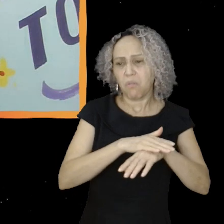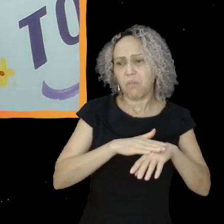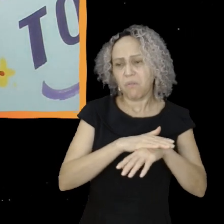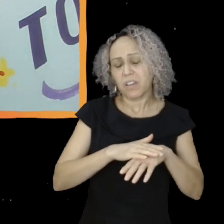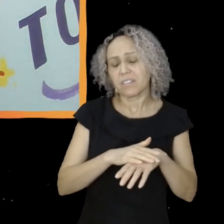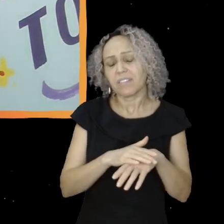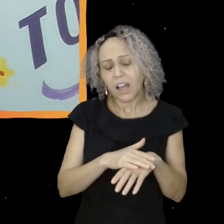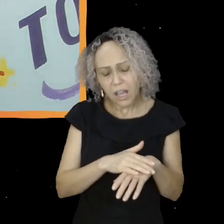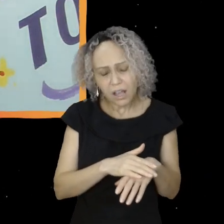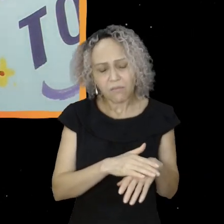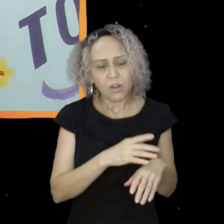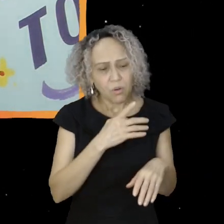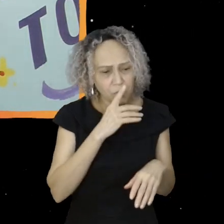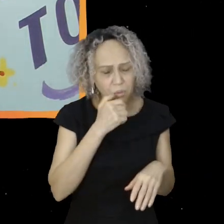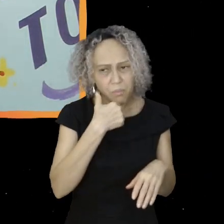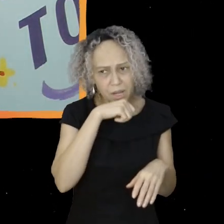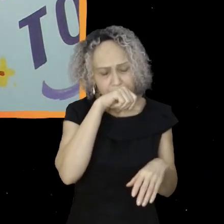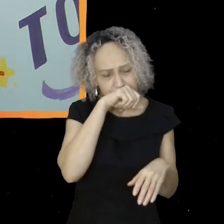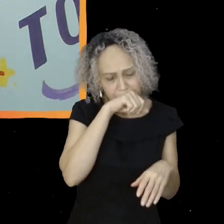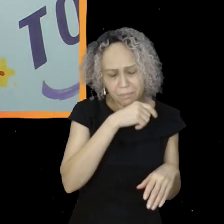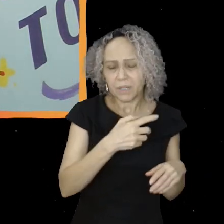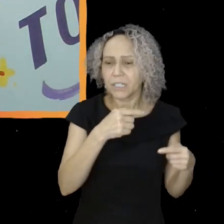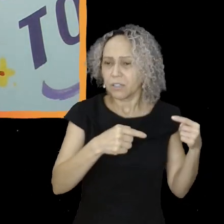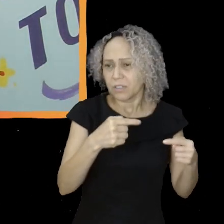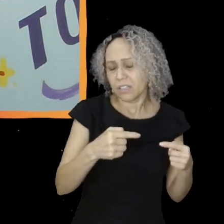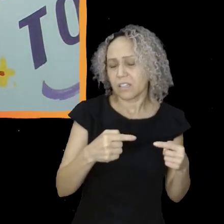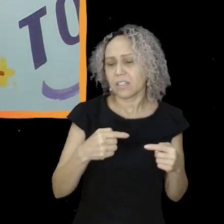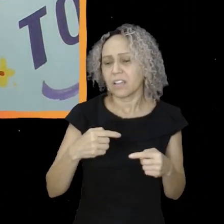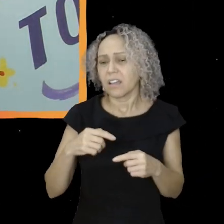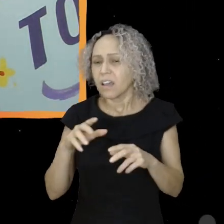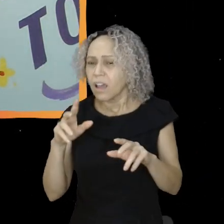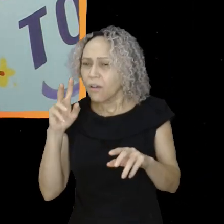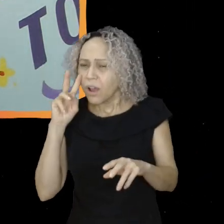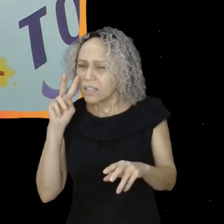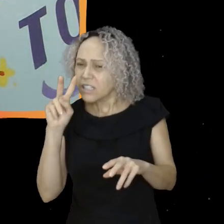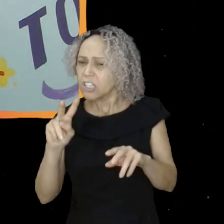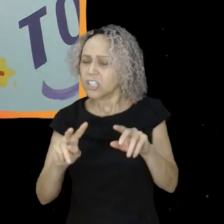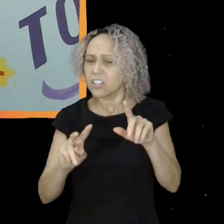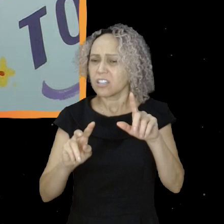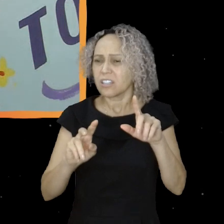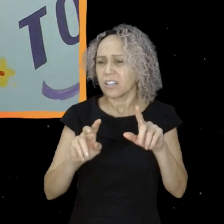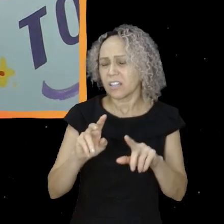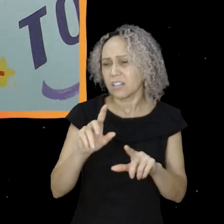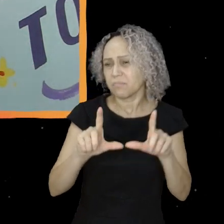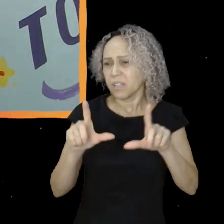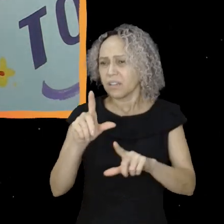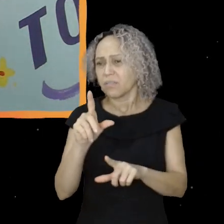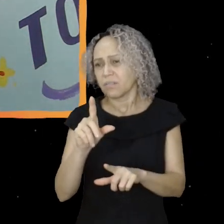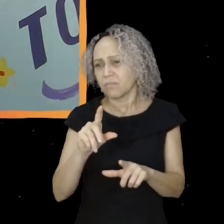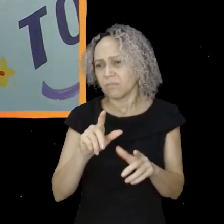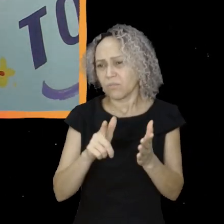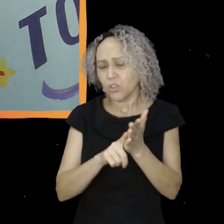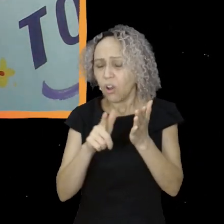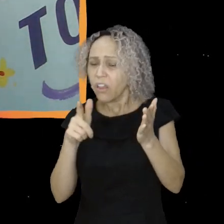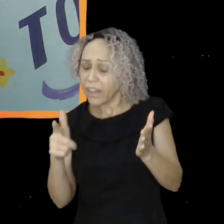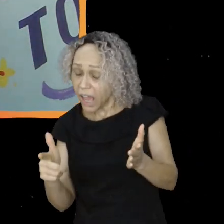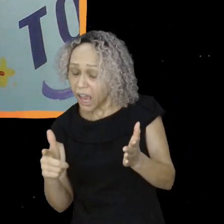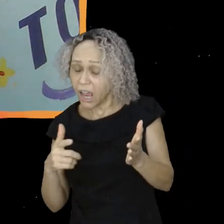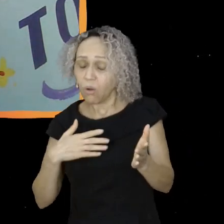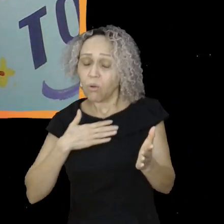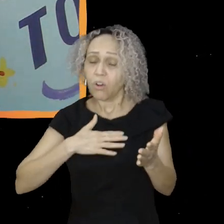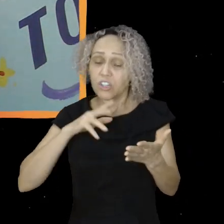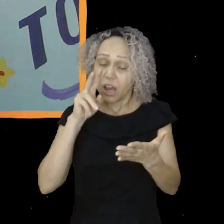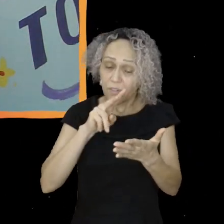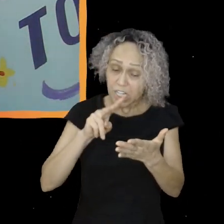meus pais, assistia jornal, gostava de ler, então acho que foi uma série de coisas que foi trazendo para isso, sabe?